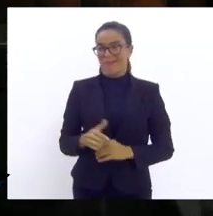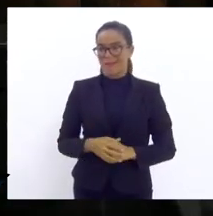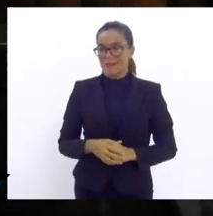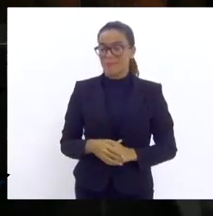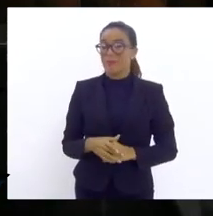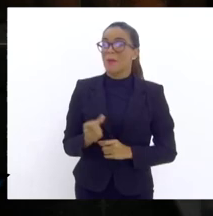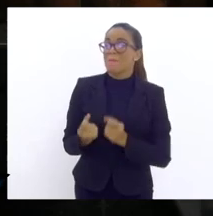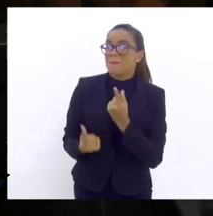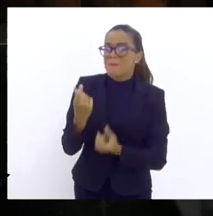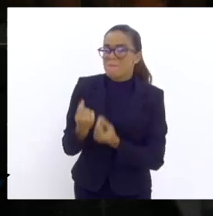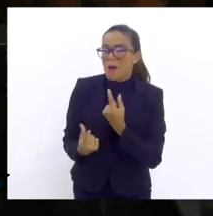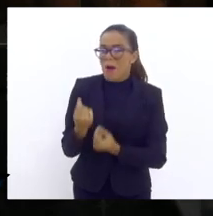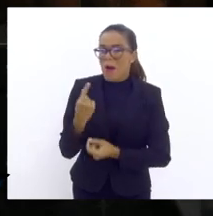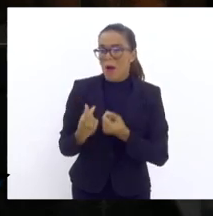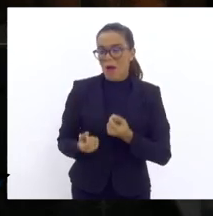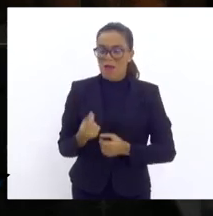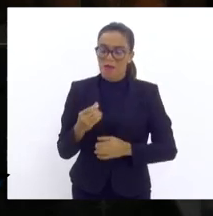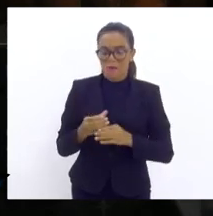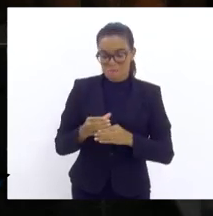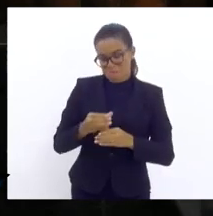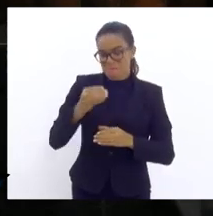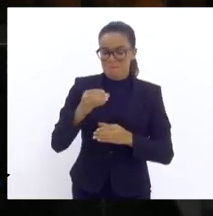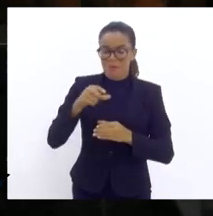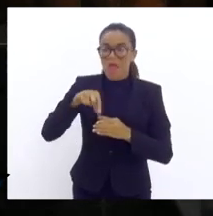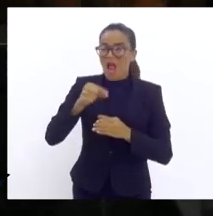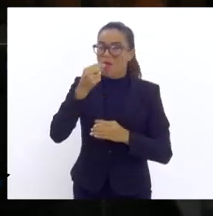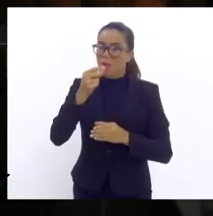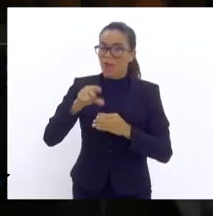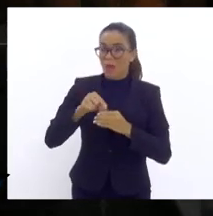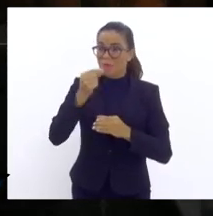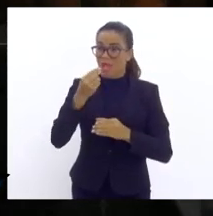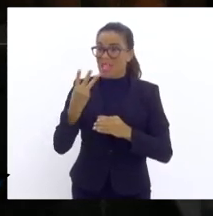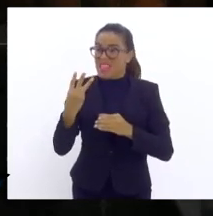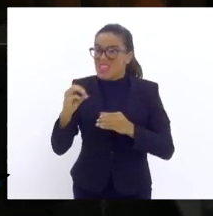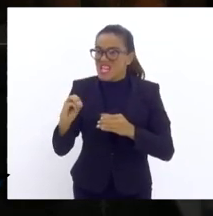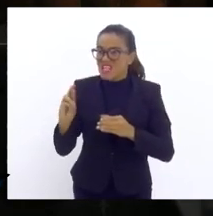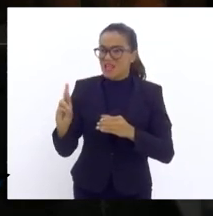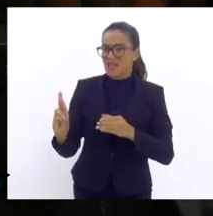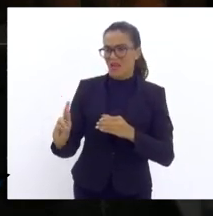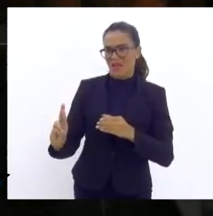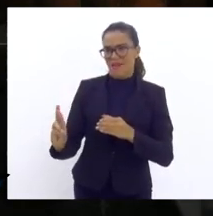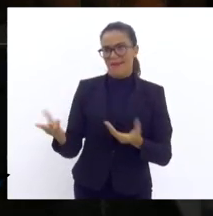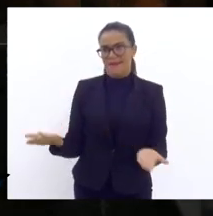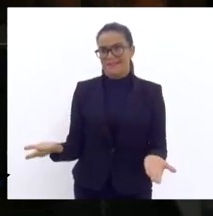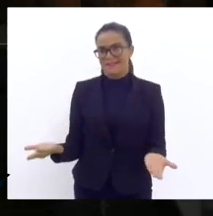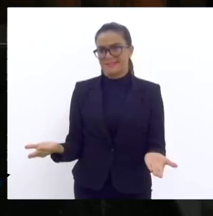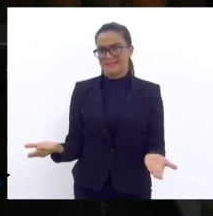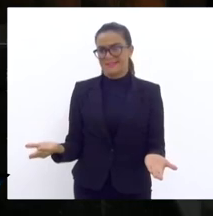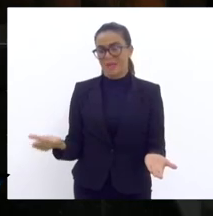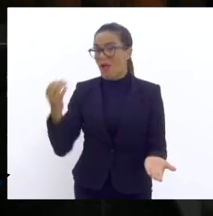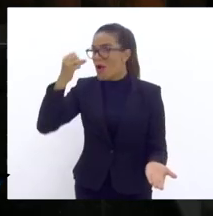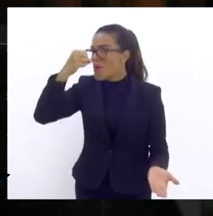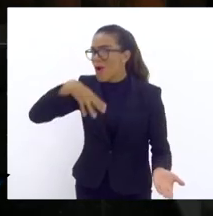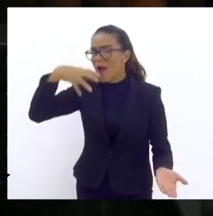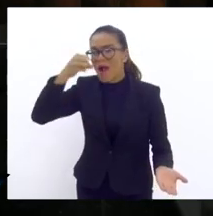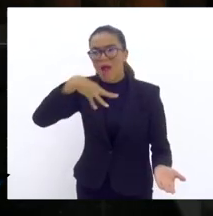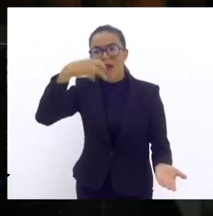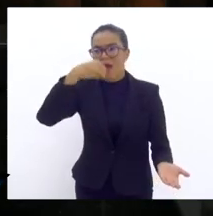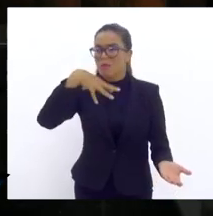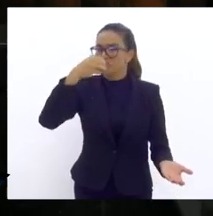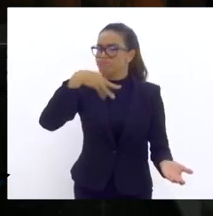Pipoca a R$,00 um saco, evidentemente que é um abuso